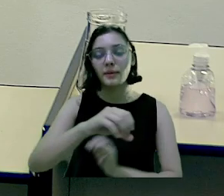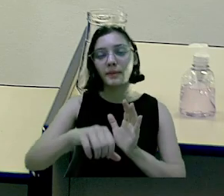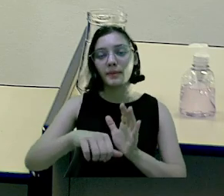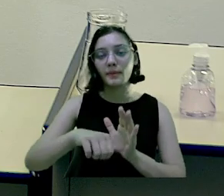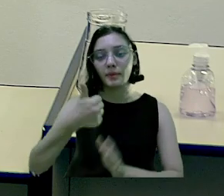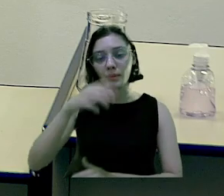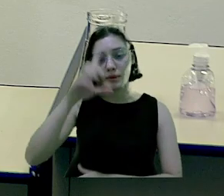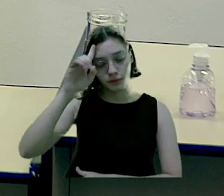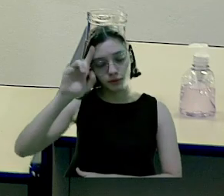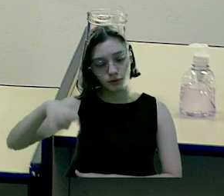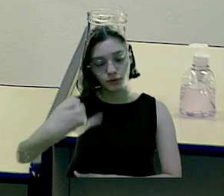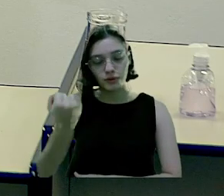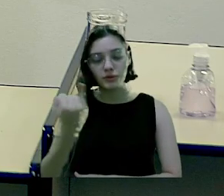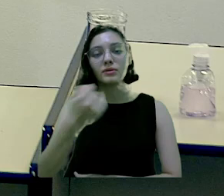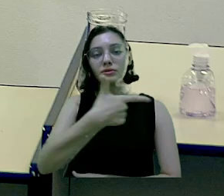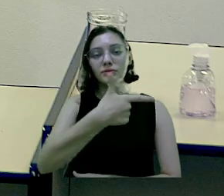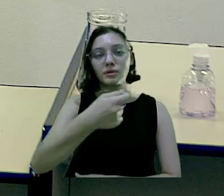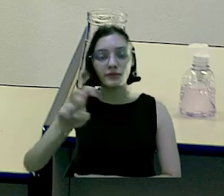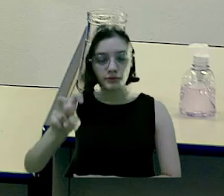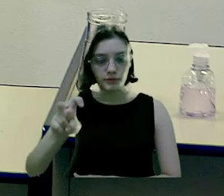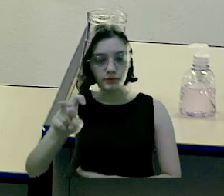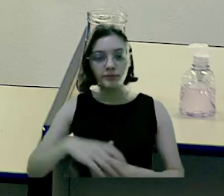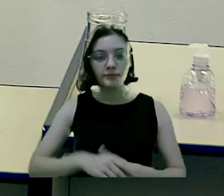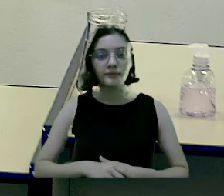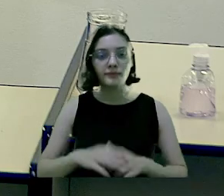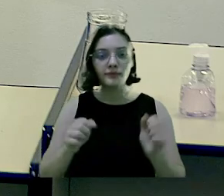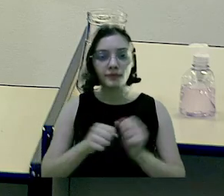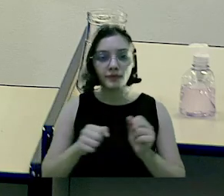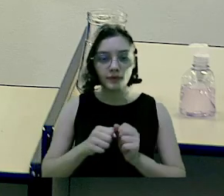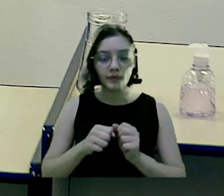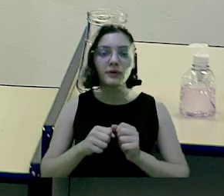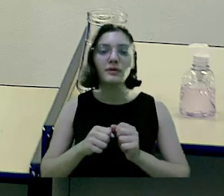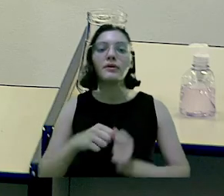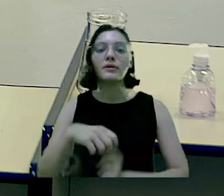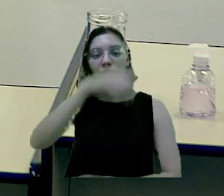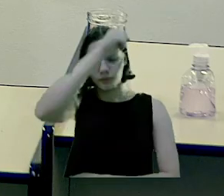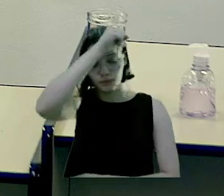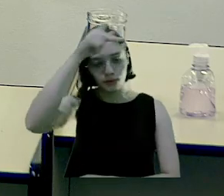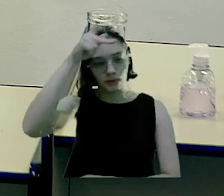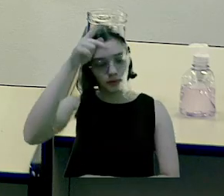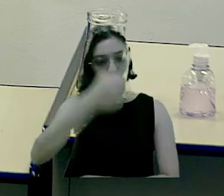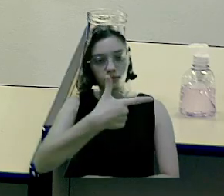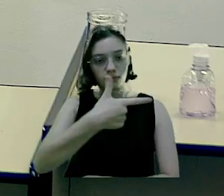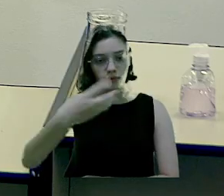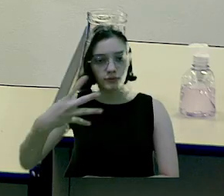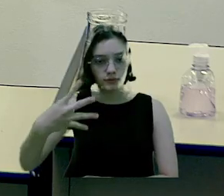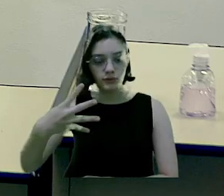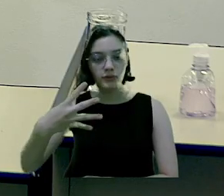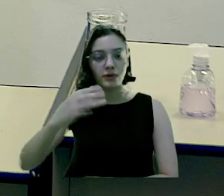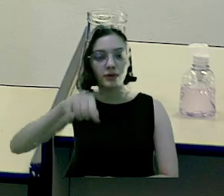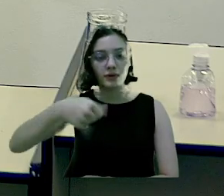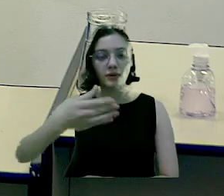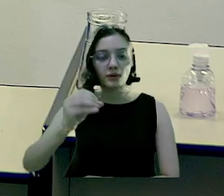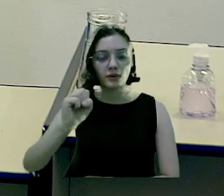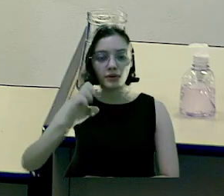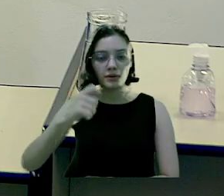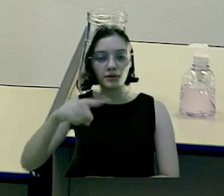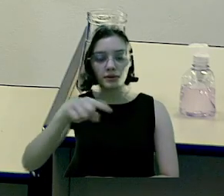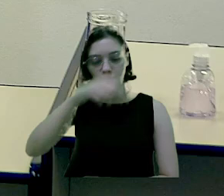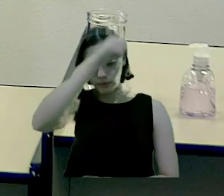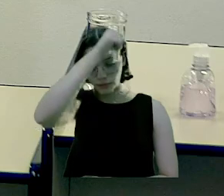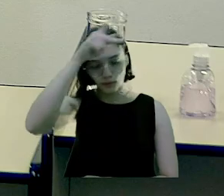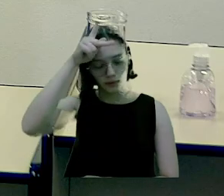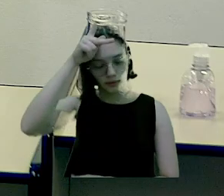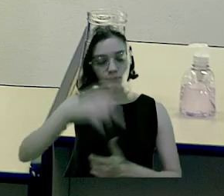2005, revogando-se as disposições em contrário. Prefeitura Municipal de Guarim, 27 de setembro de 2024. José Mandeu de